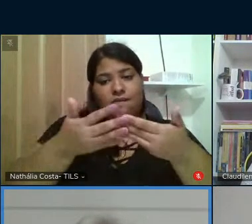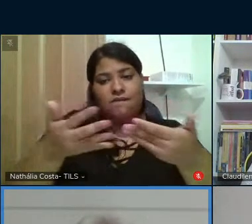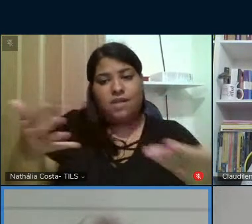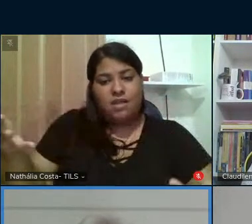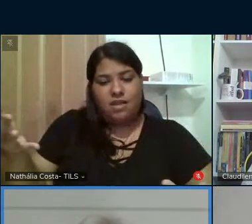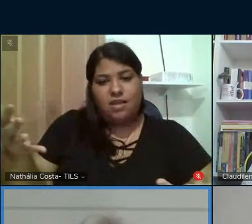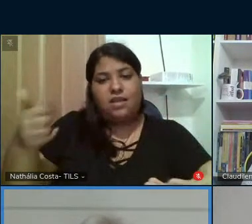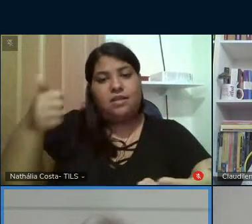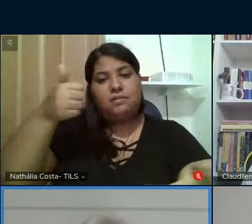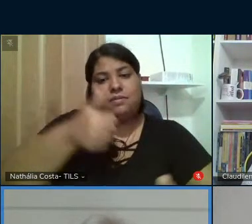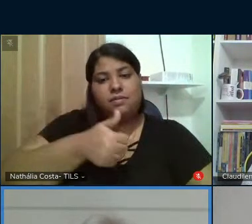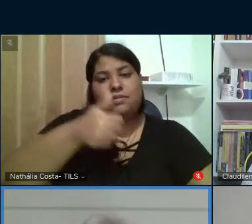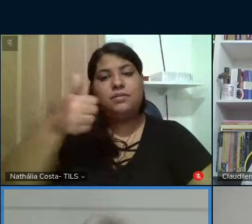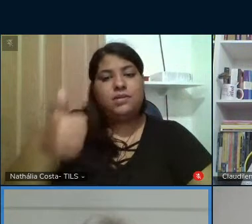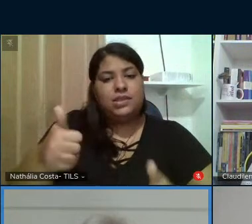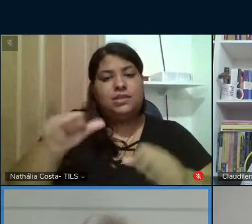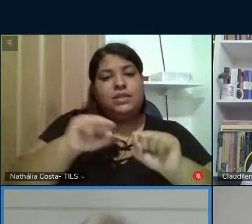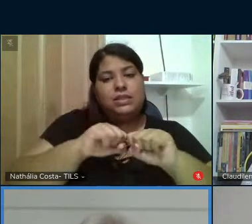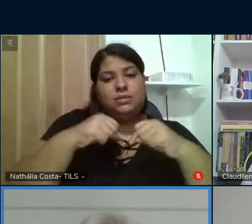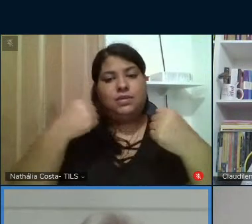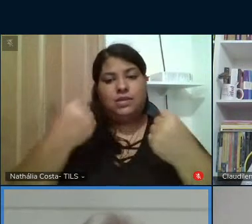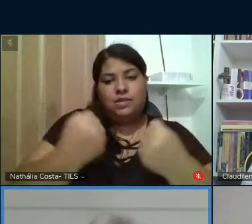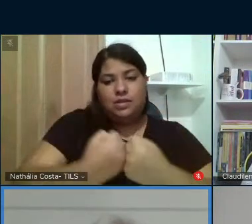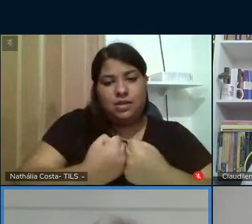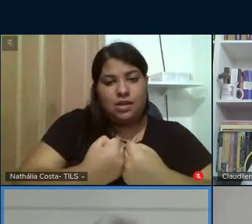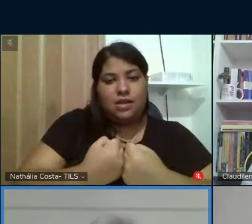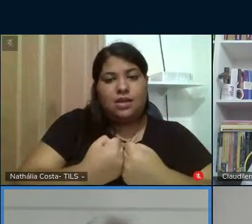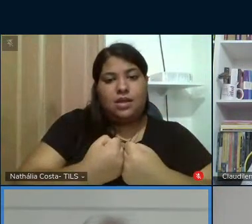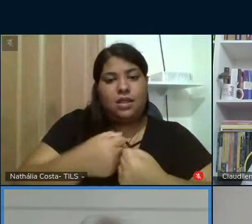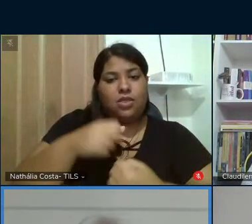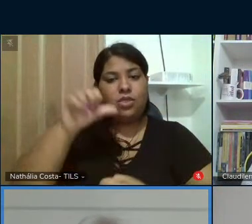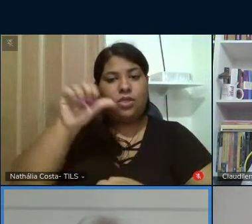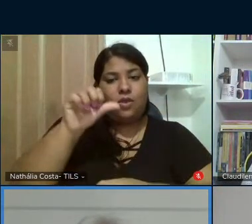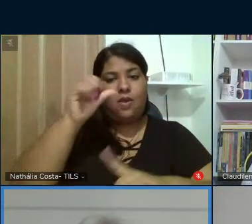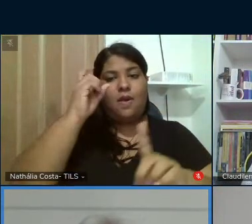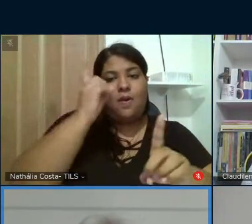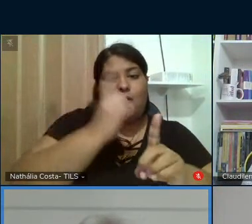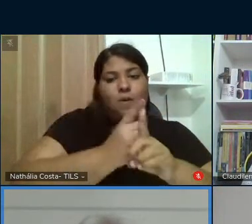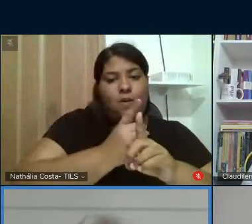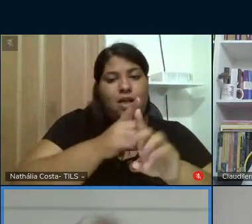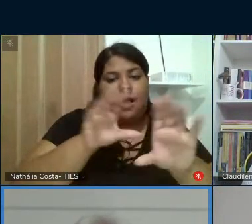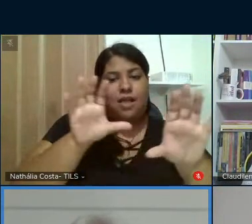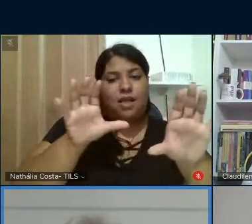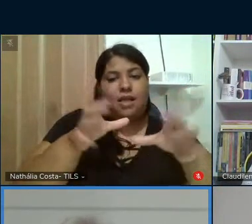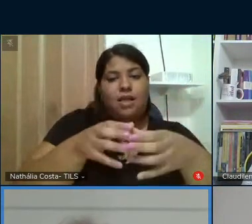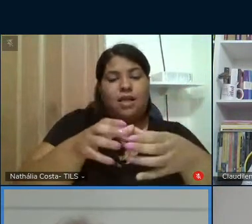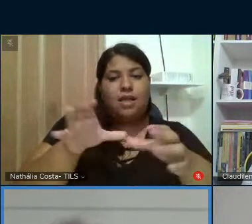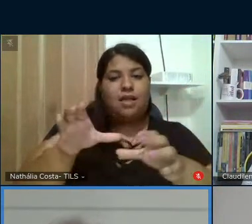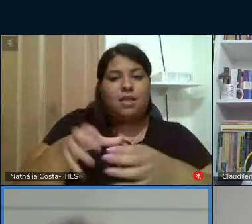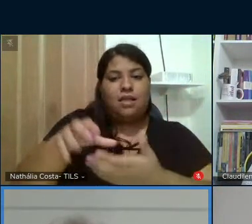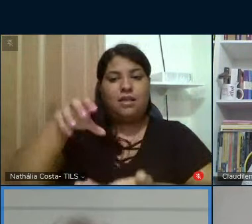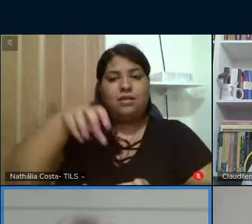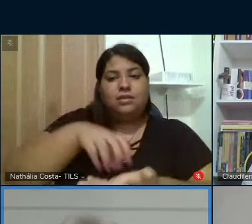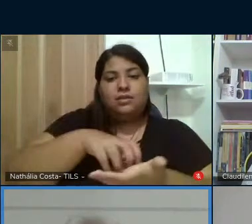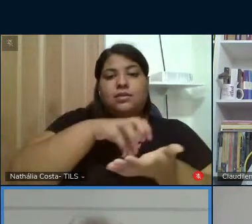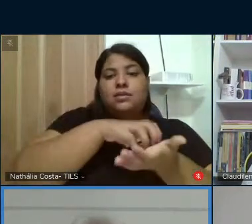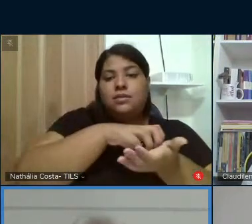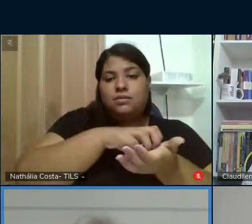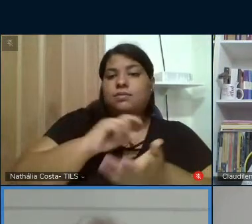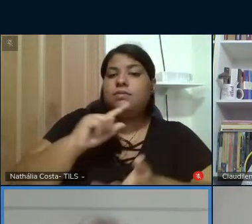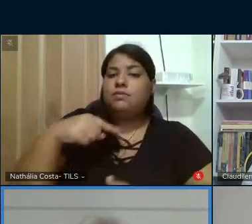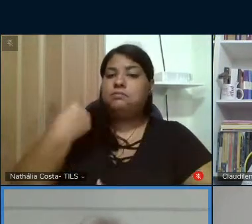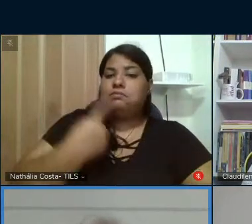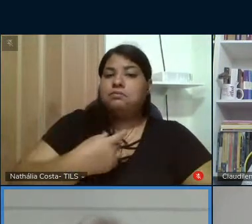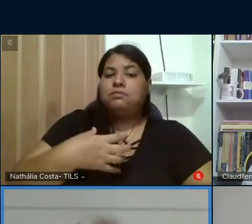décimo primeiro seminário e nono encontro de cátedras e centro nós nos